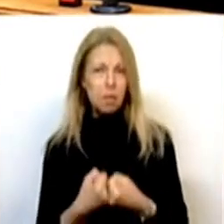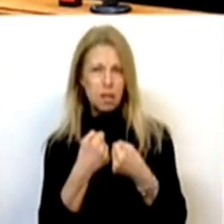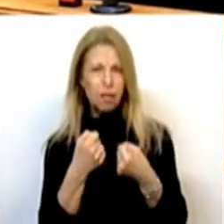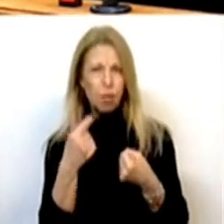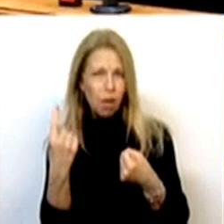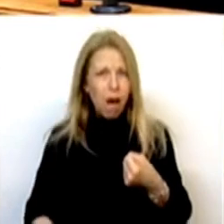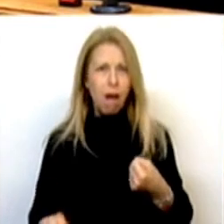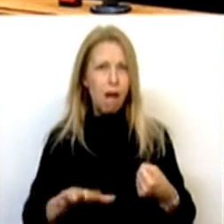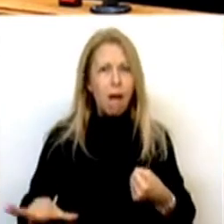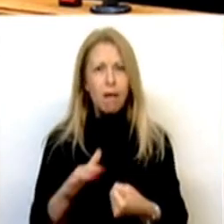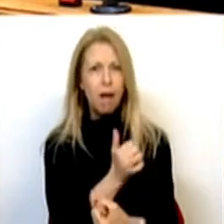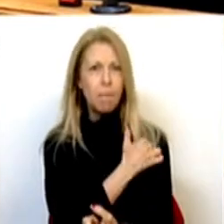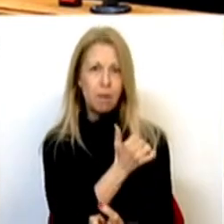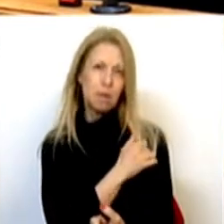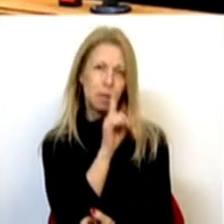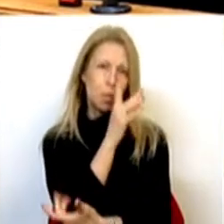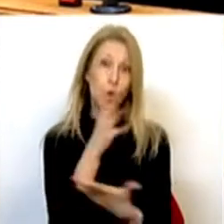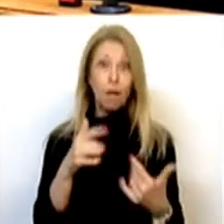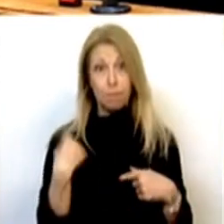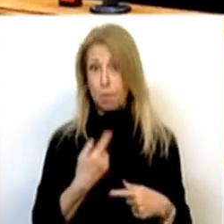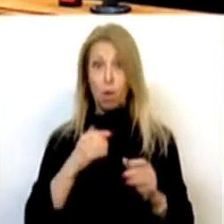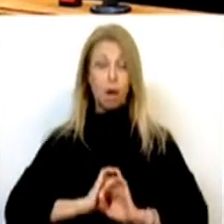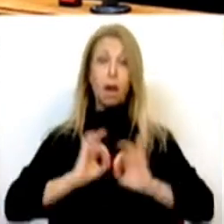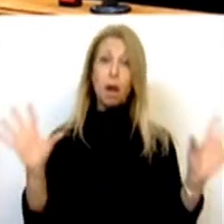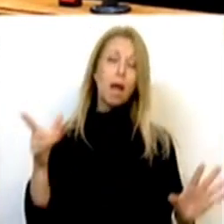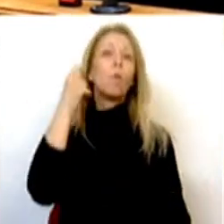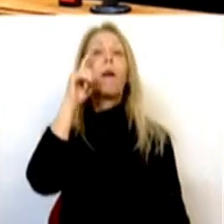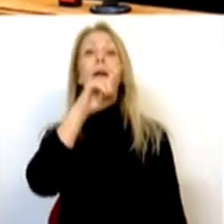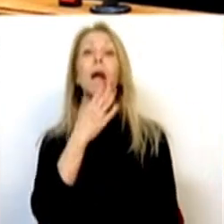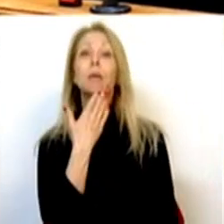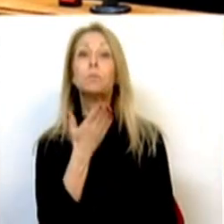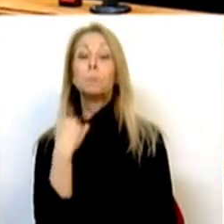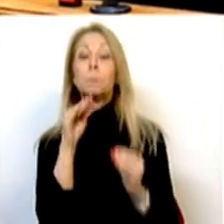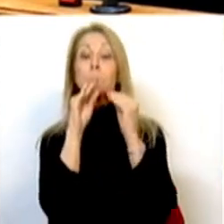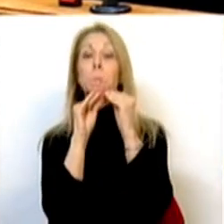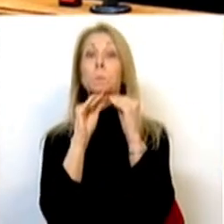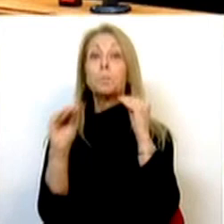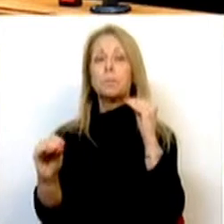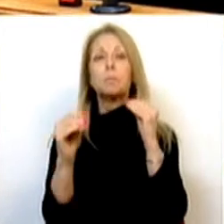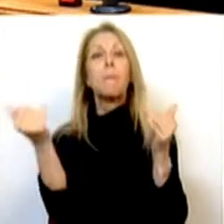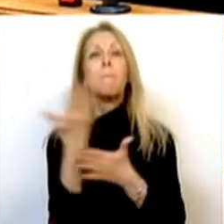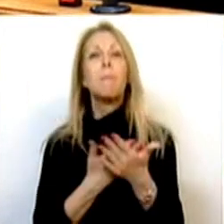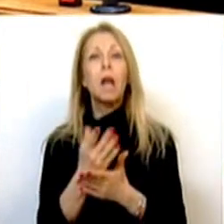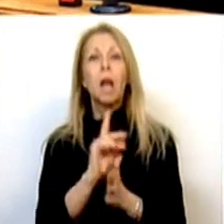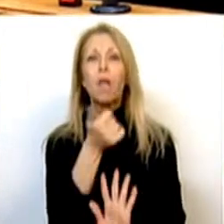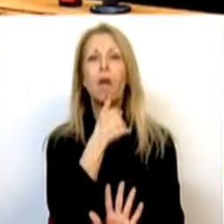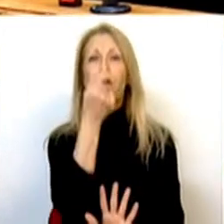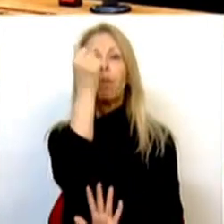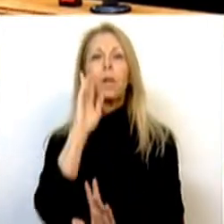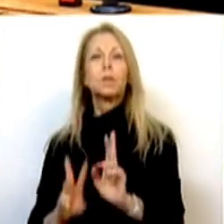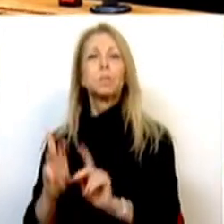E isso é para nós claro. Quem nada diz sobre o mercado especulativo no seu diploma.